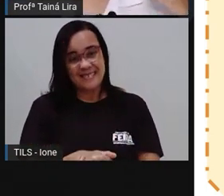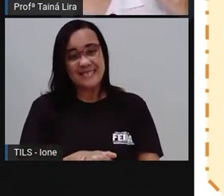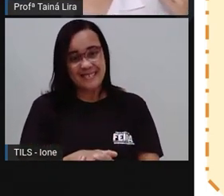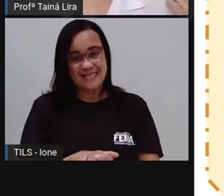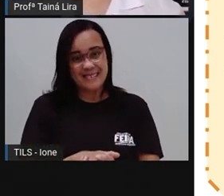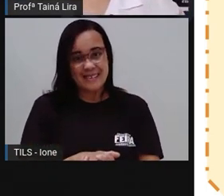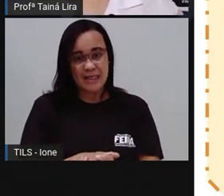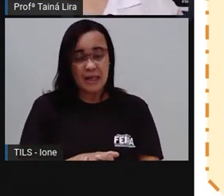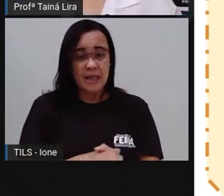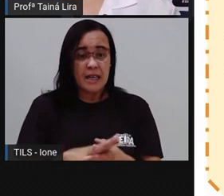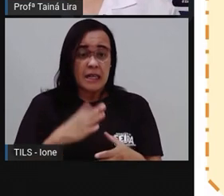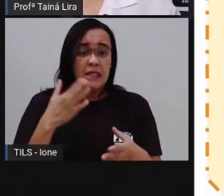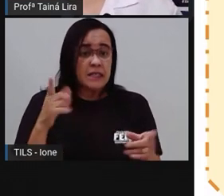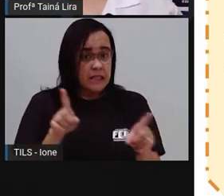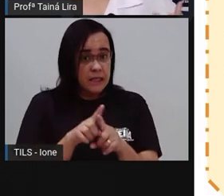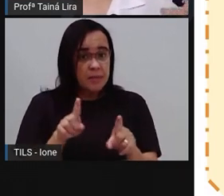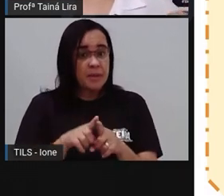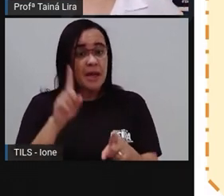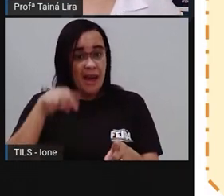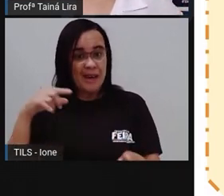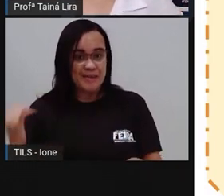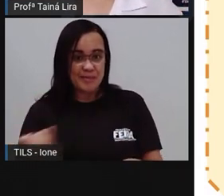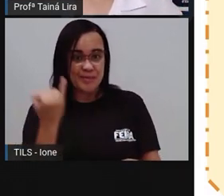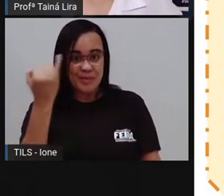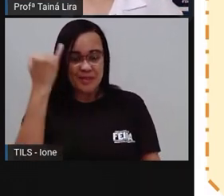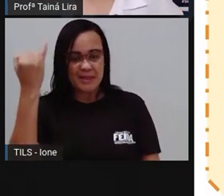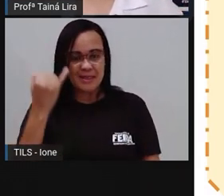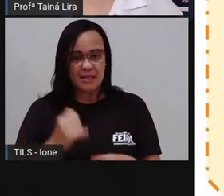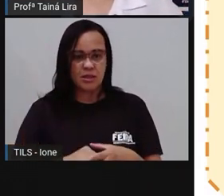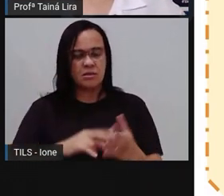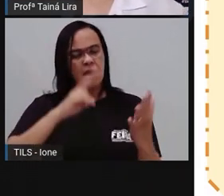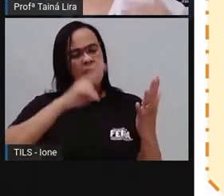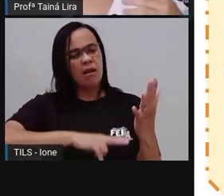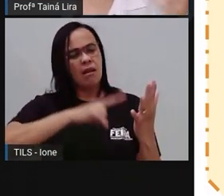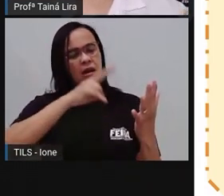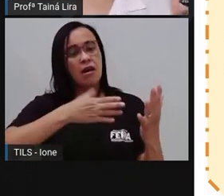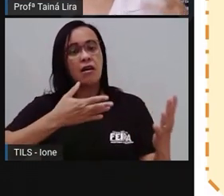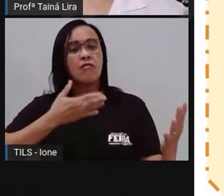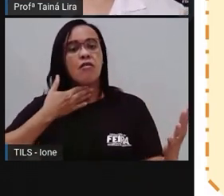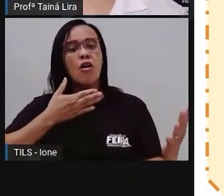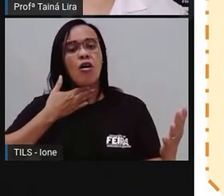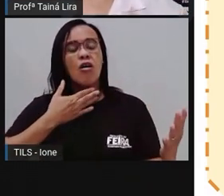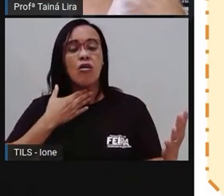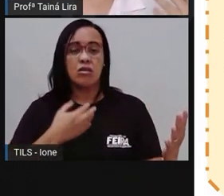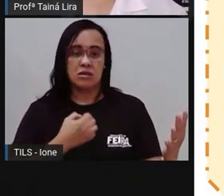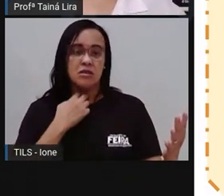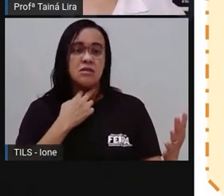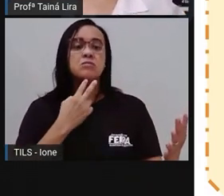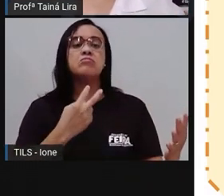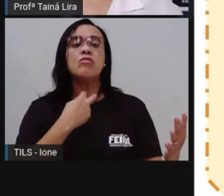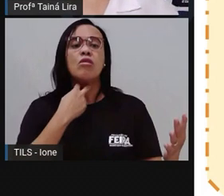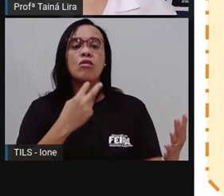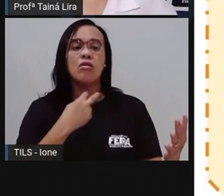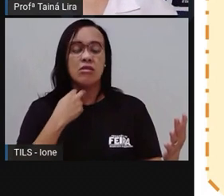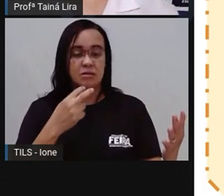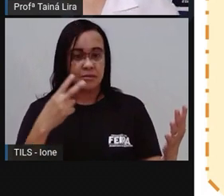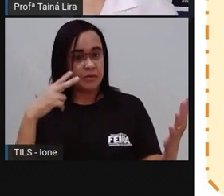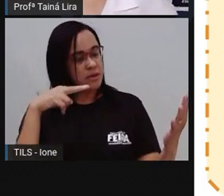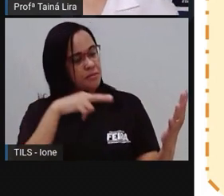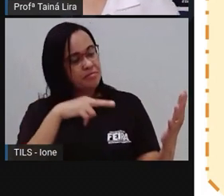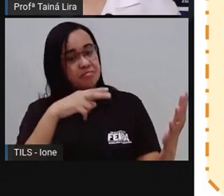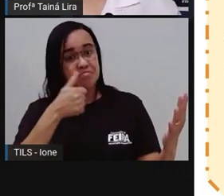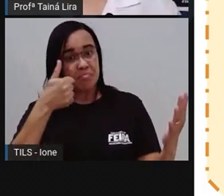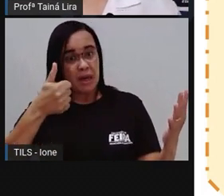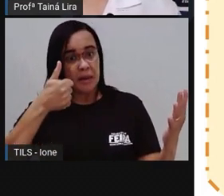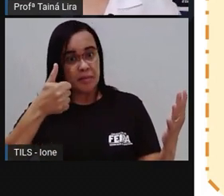Realizar uma leitura em voz alta, para que o ouvinte, para alguém ouvir para o ouvinte ou peça para alguém